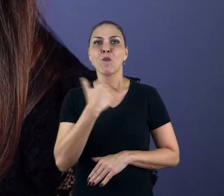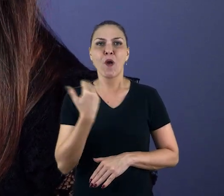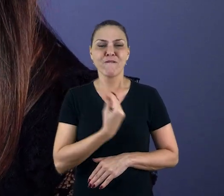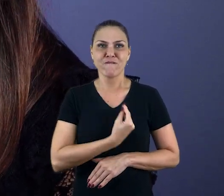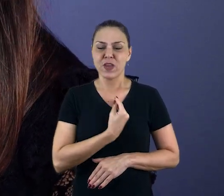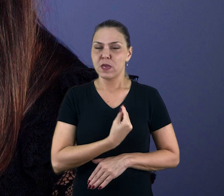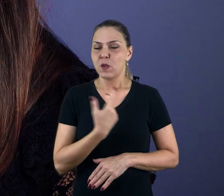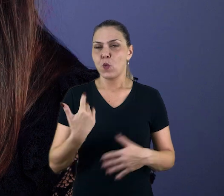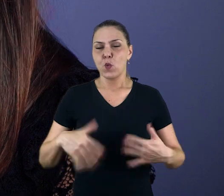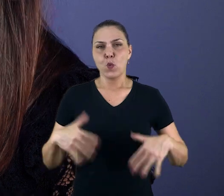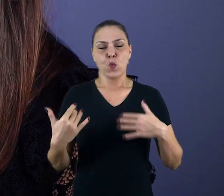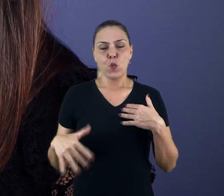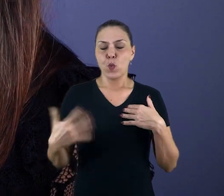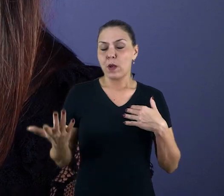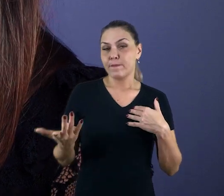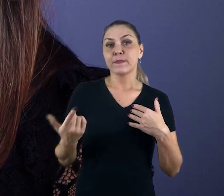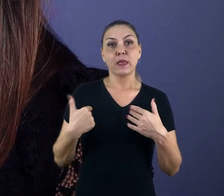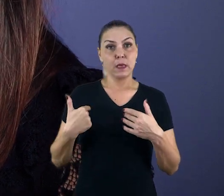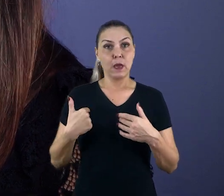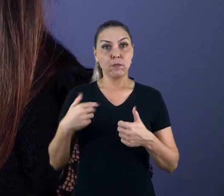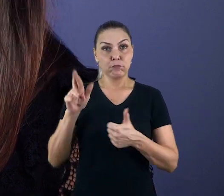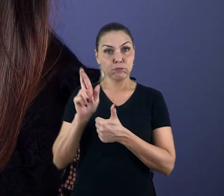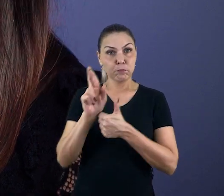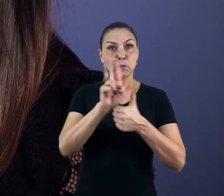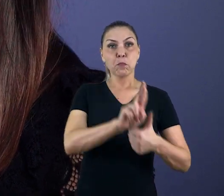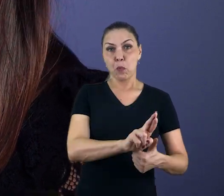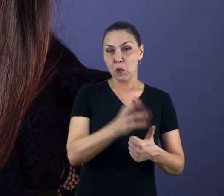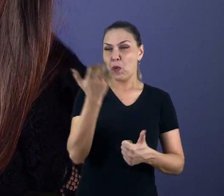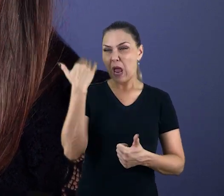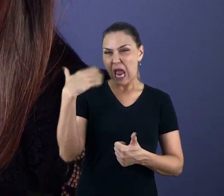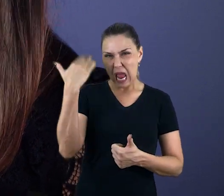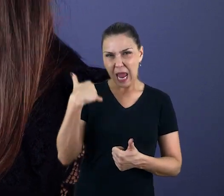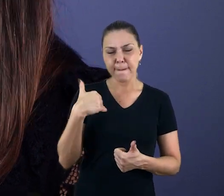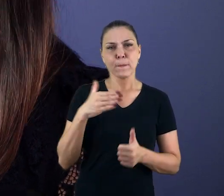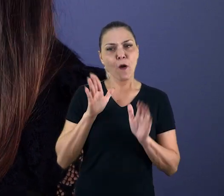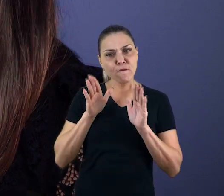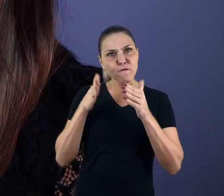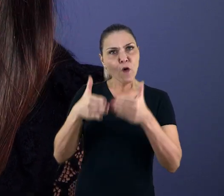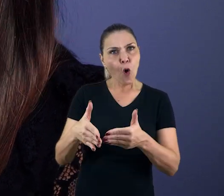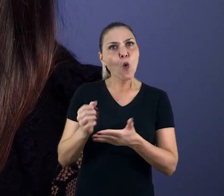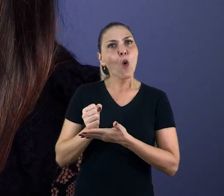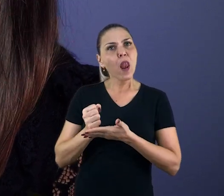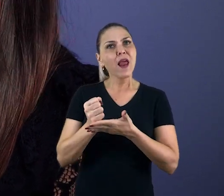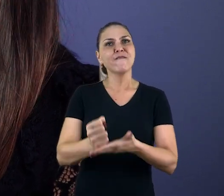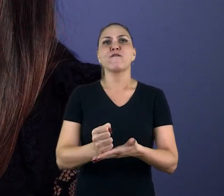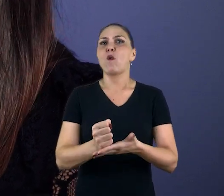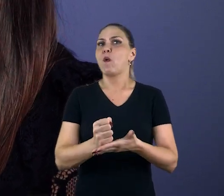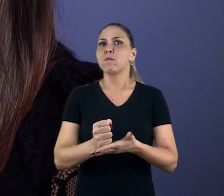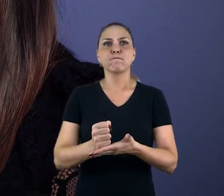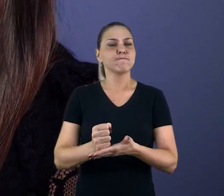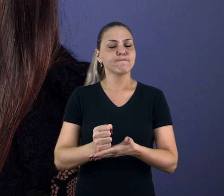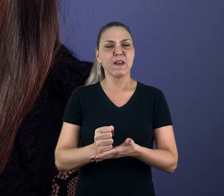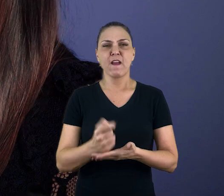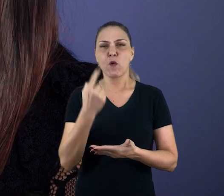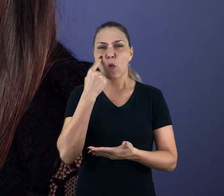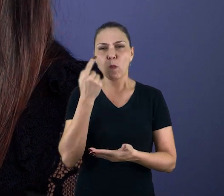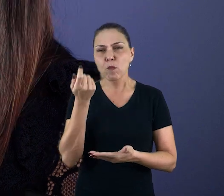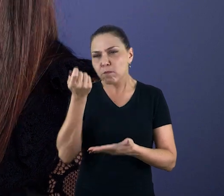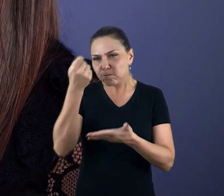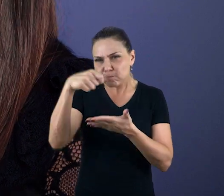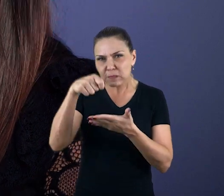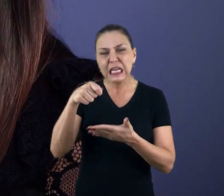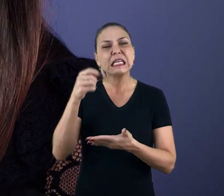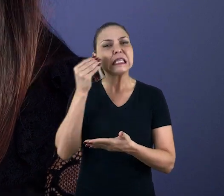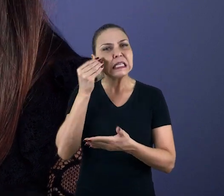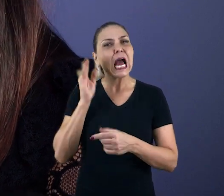vida iminentes. Então, o procurador, à época, focou, levou como um dos lemas verificar